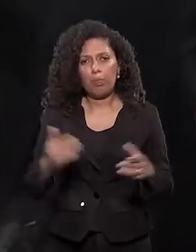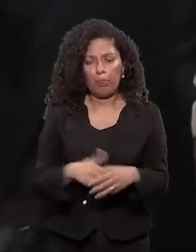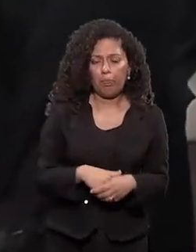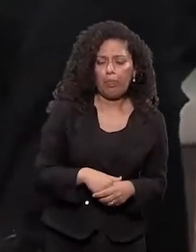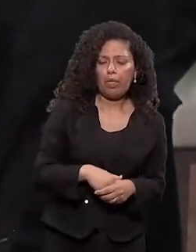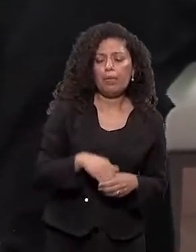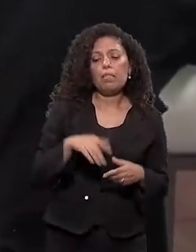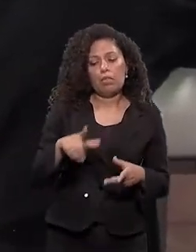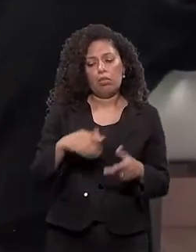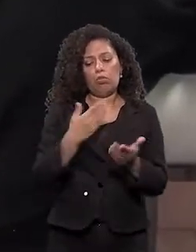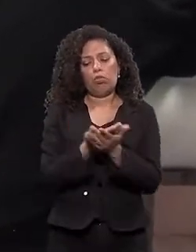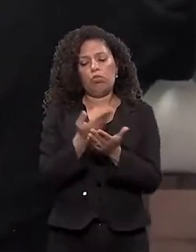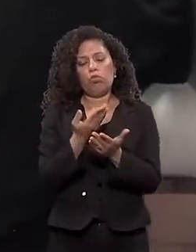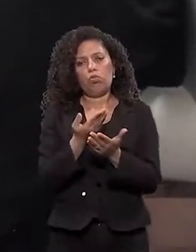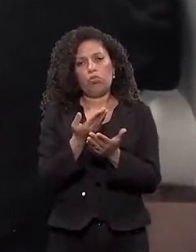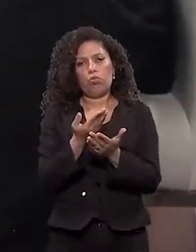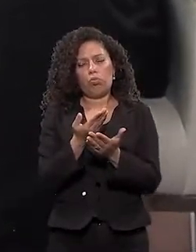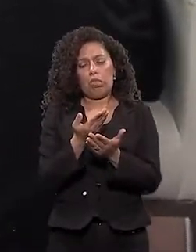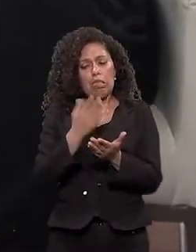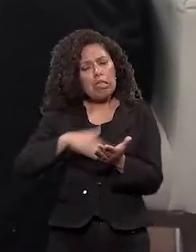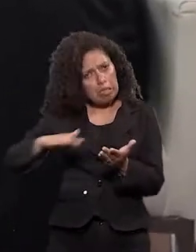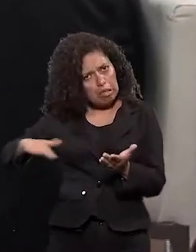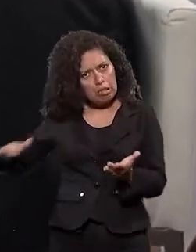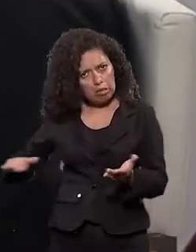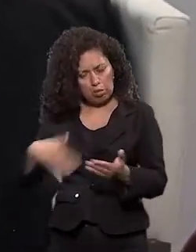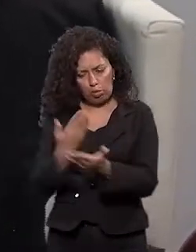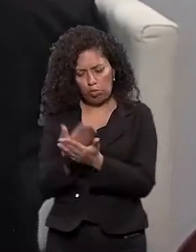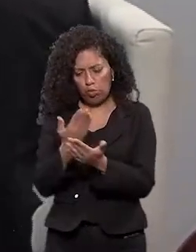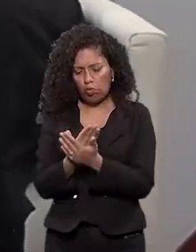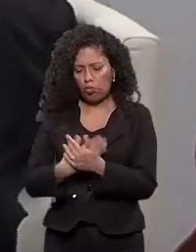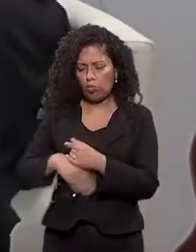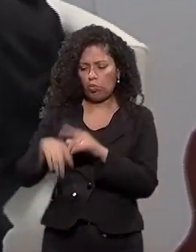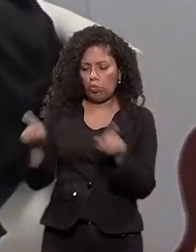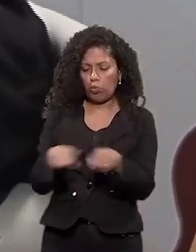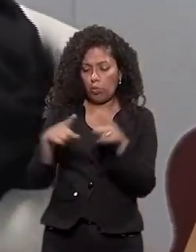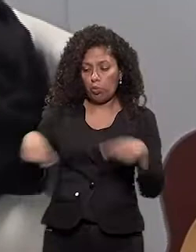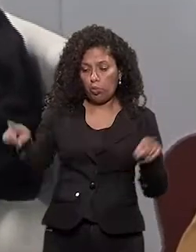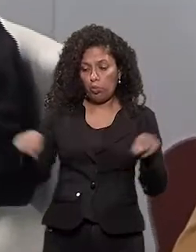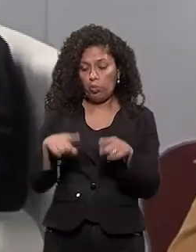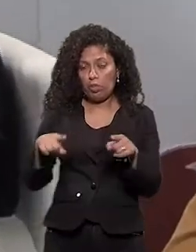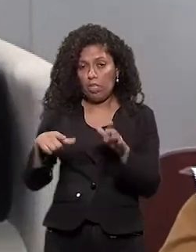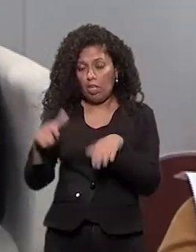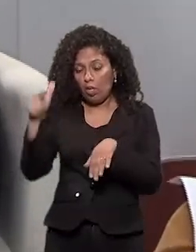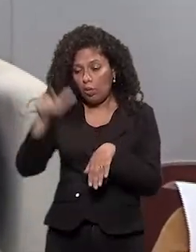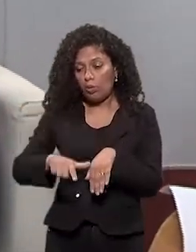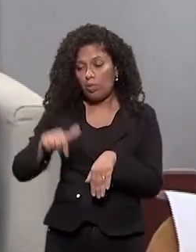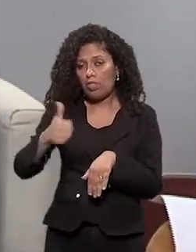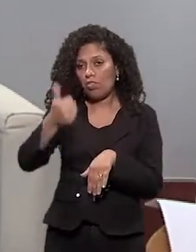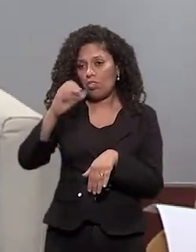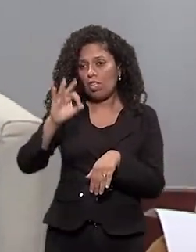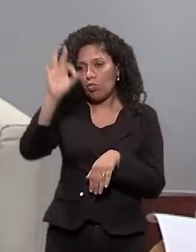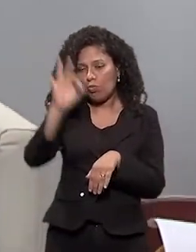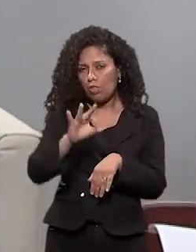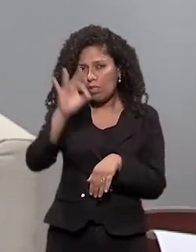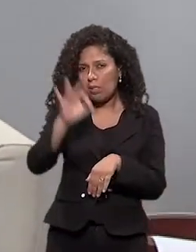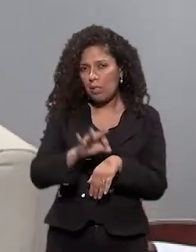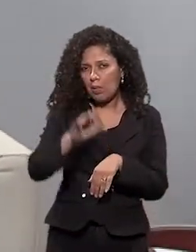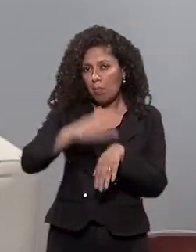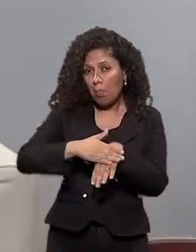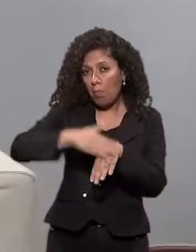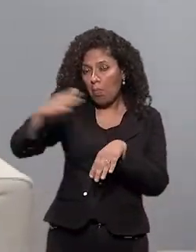que uma criança que estuda música, ela desenvolve até 10% a mais de sua capacidade cerebral.